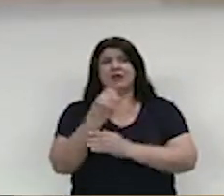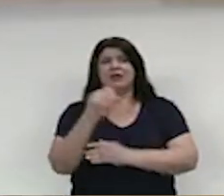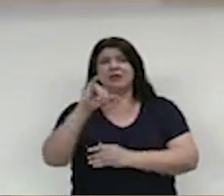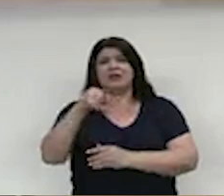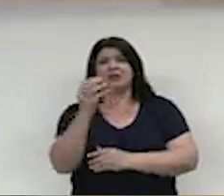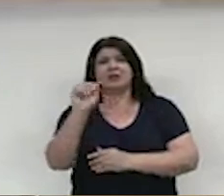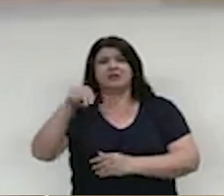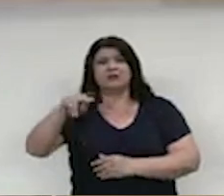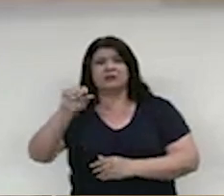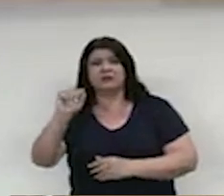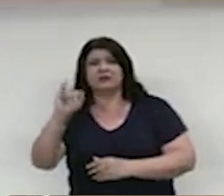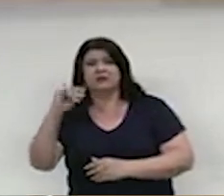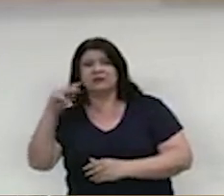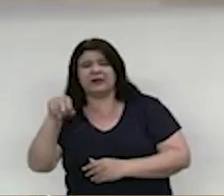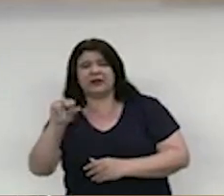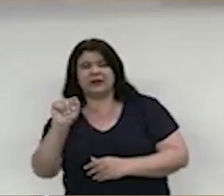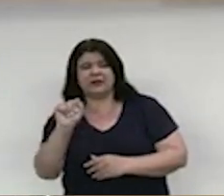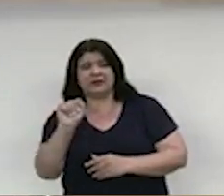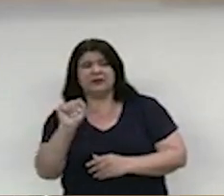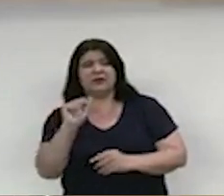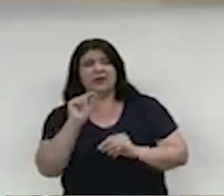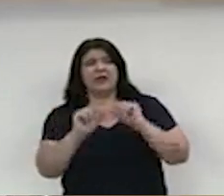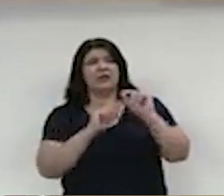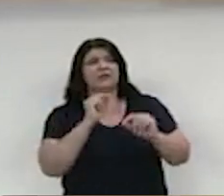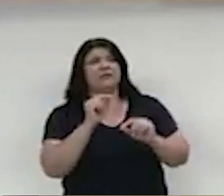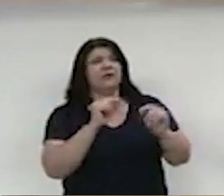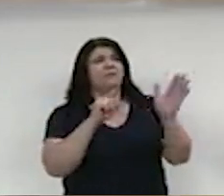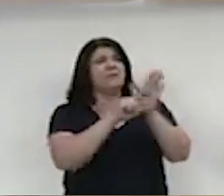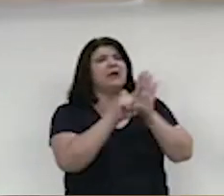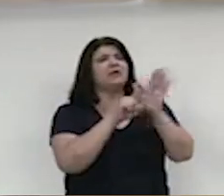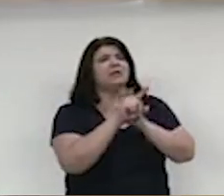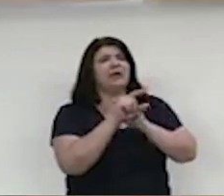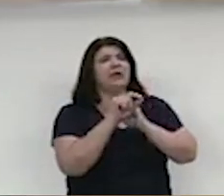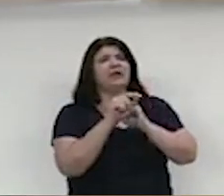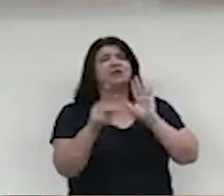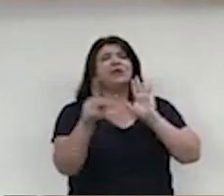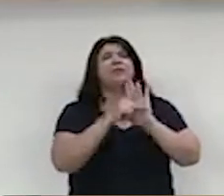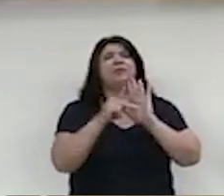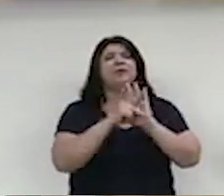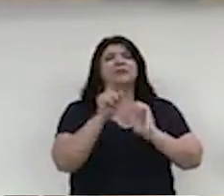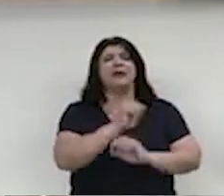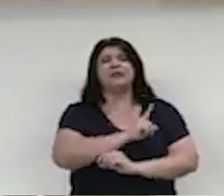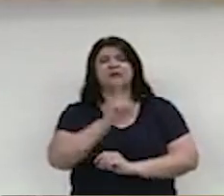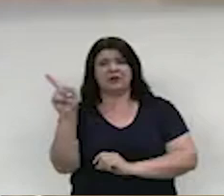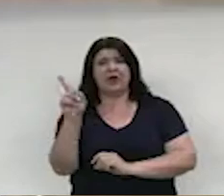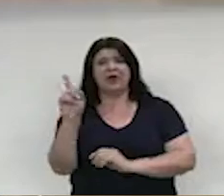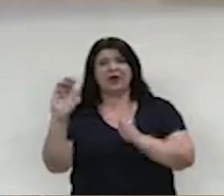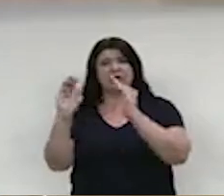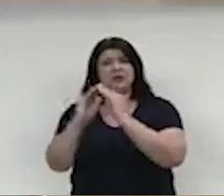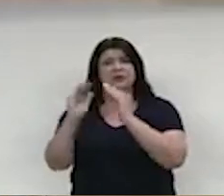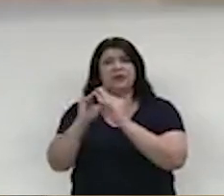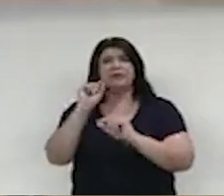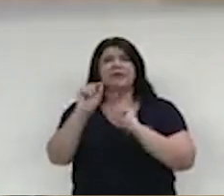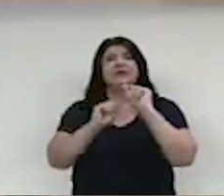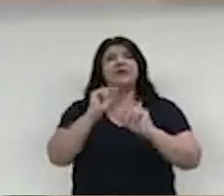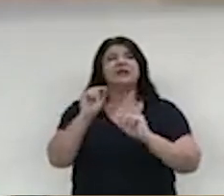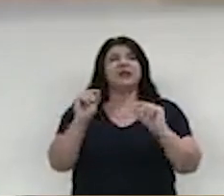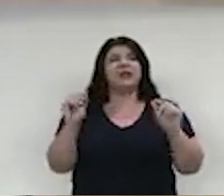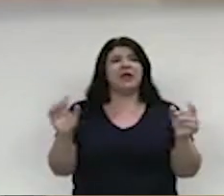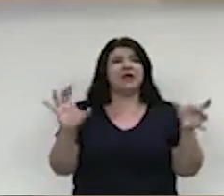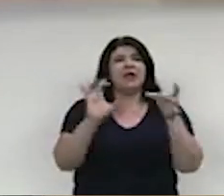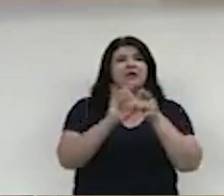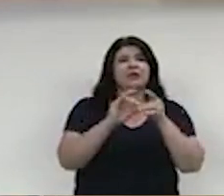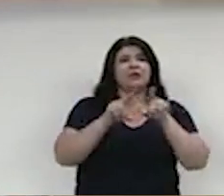Balares, onde foi questionado de quem seria a propriedade da empresa dona do imóvel, inclusive quem eram os sócios fundadores,